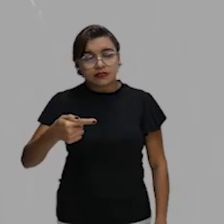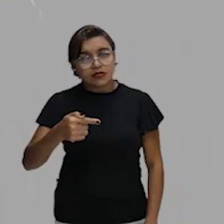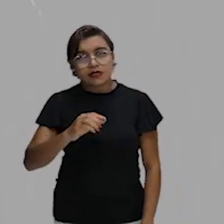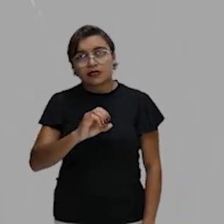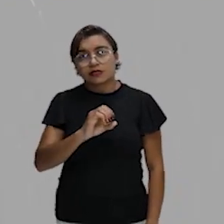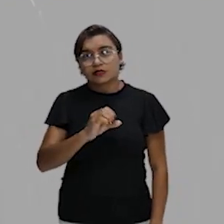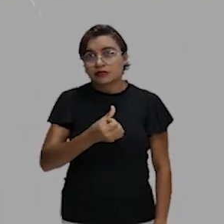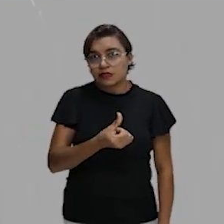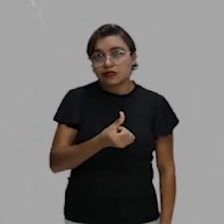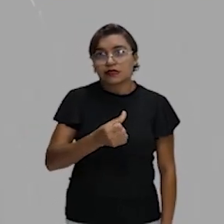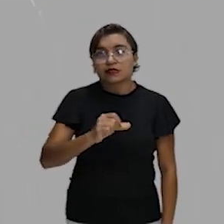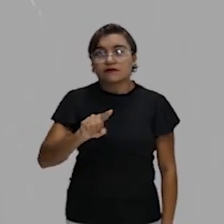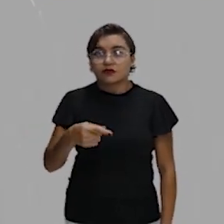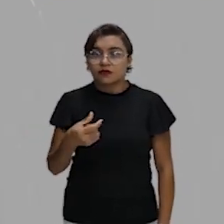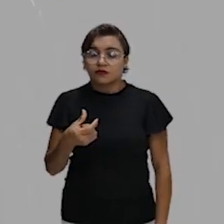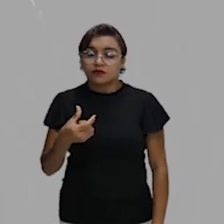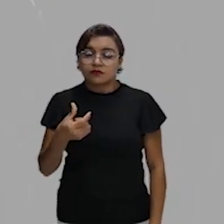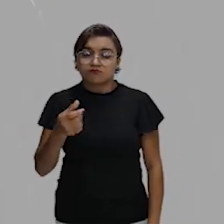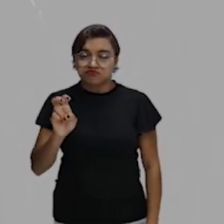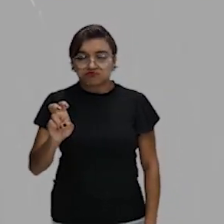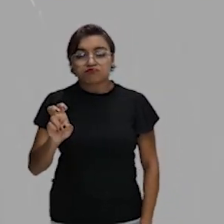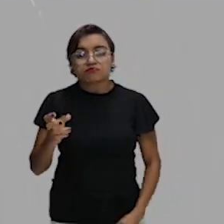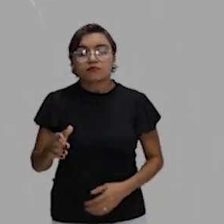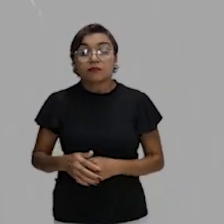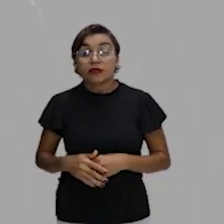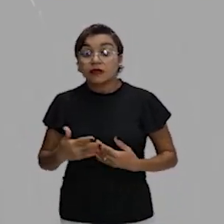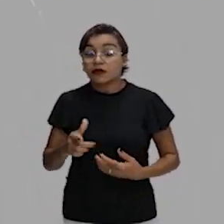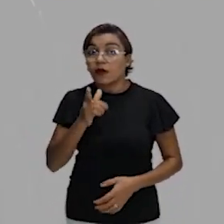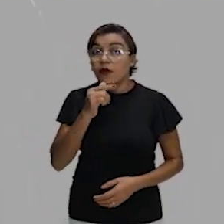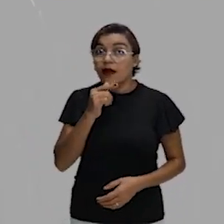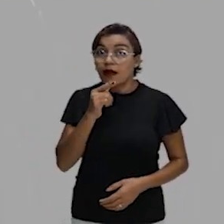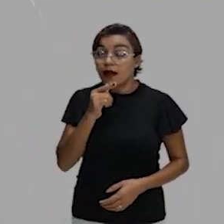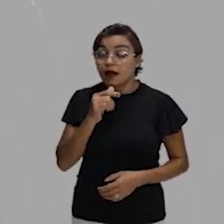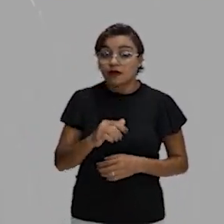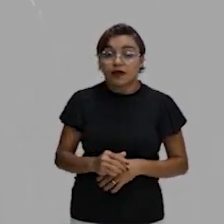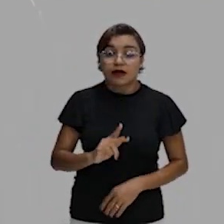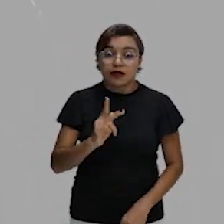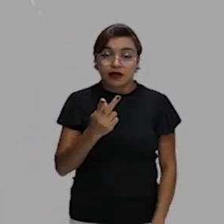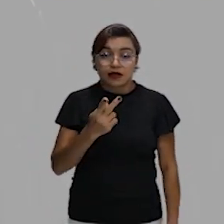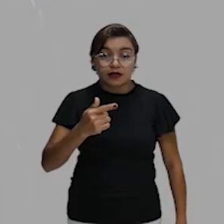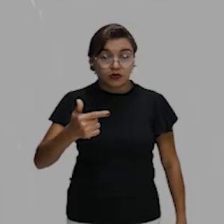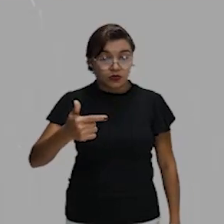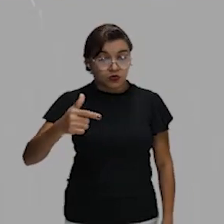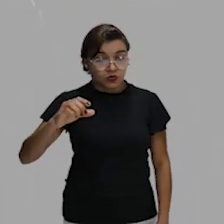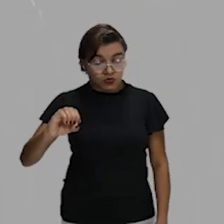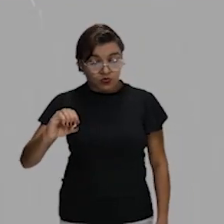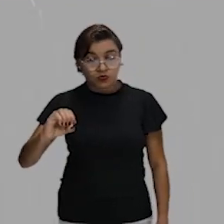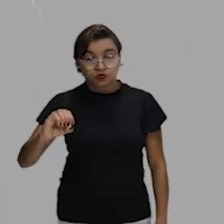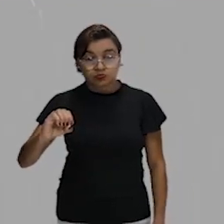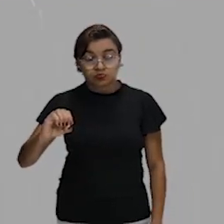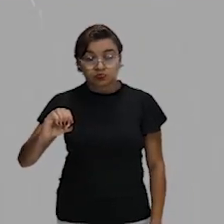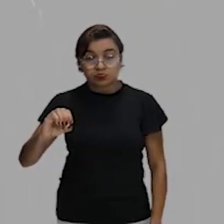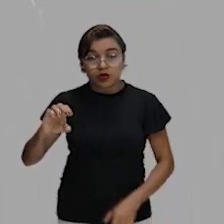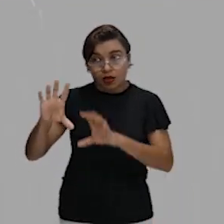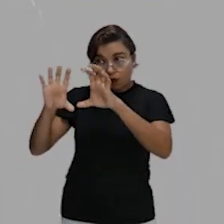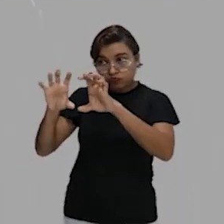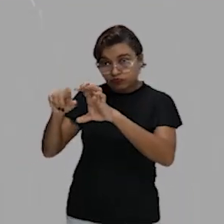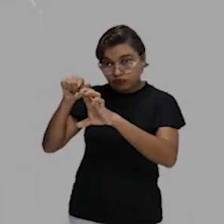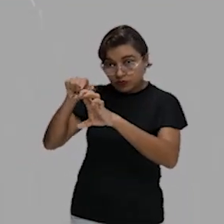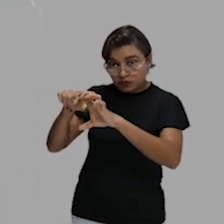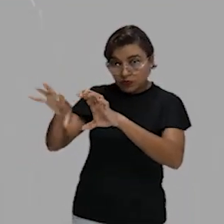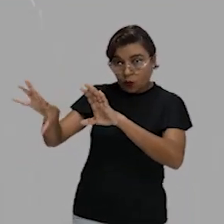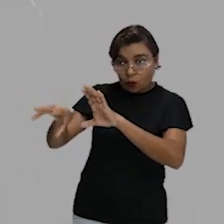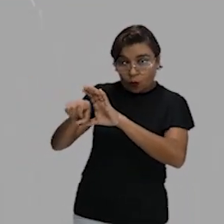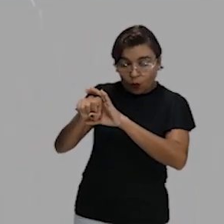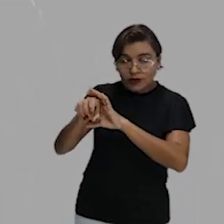,5. Mas o que acontece? Com essa água, H2O, que está ali exposta na superfície, em forma de nuvem, quando